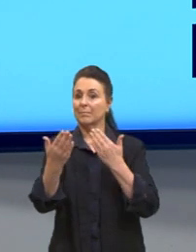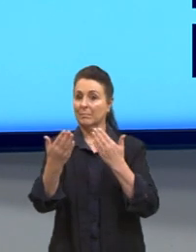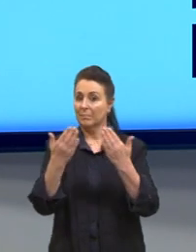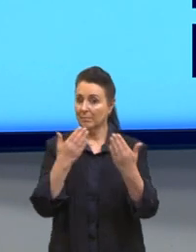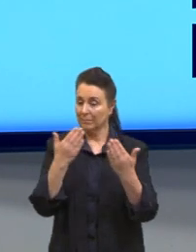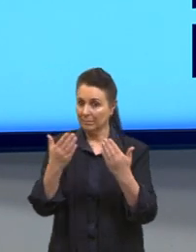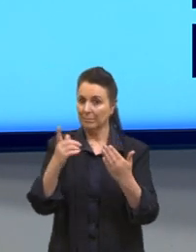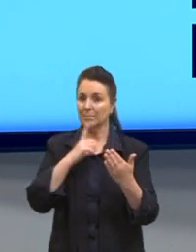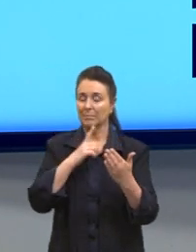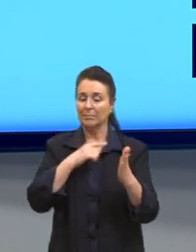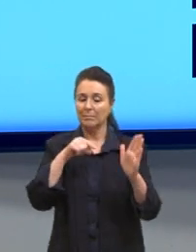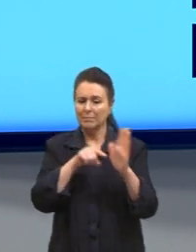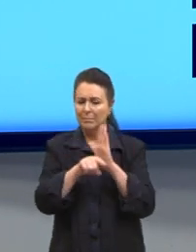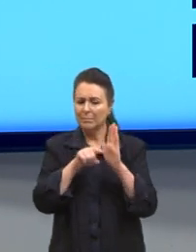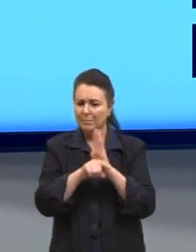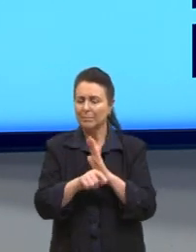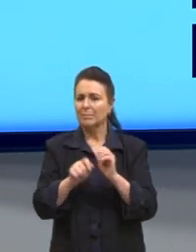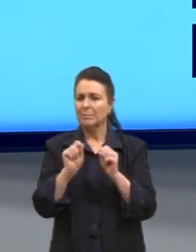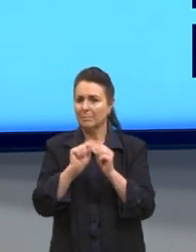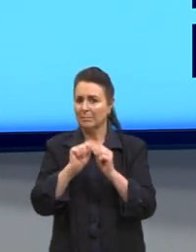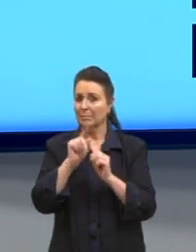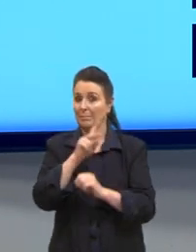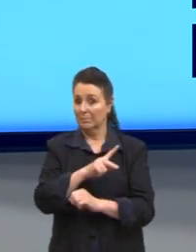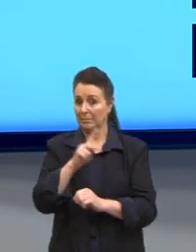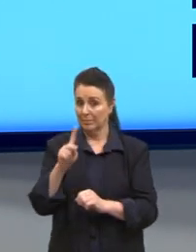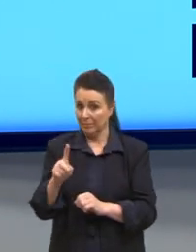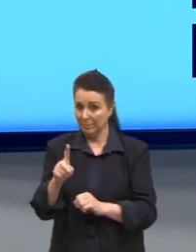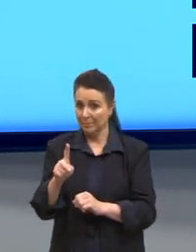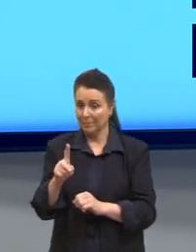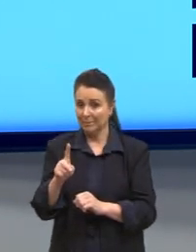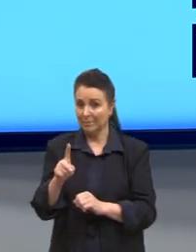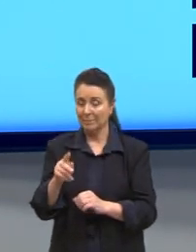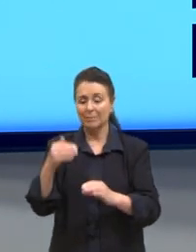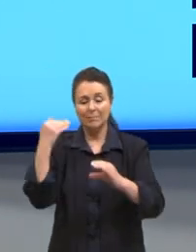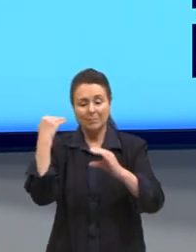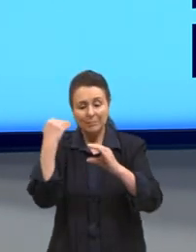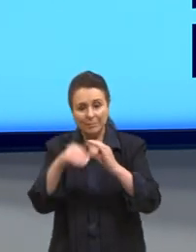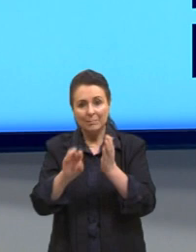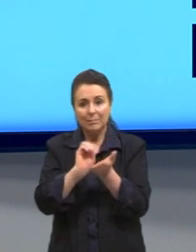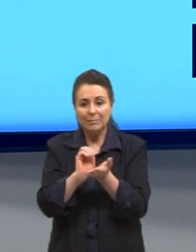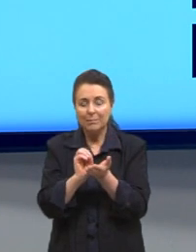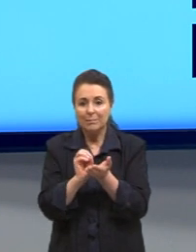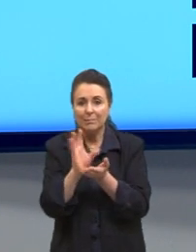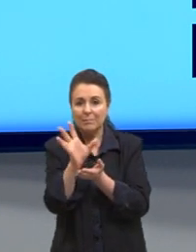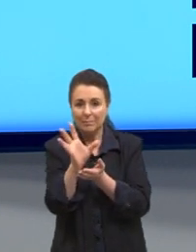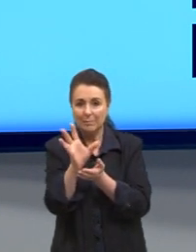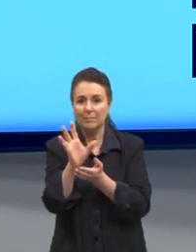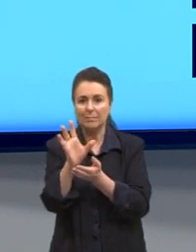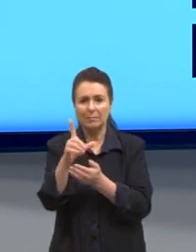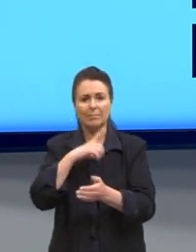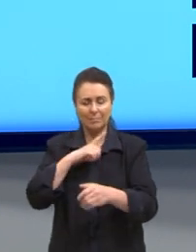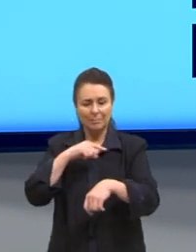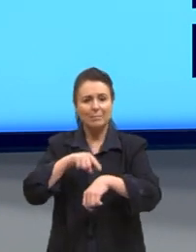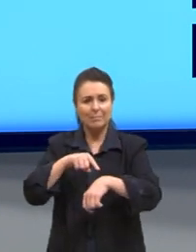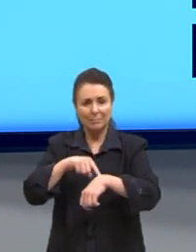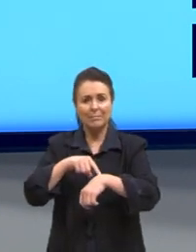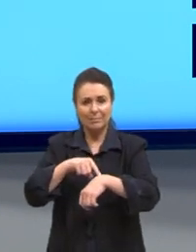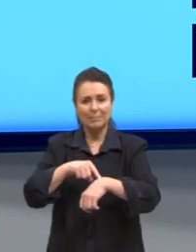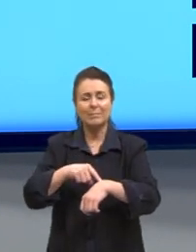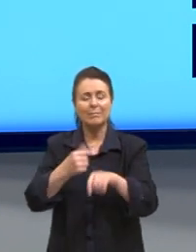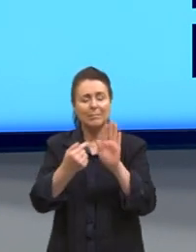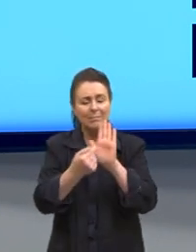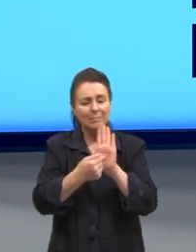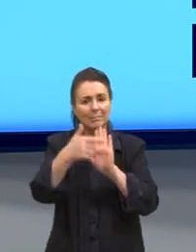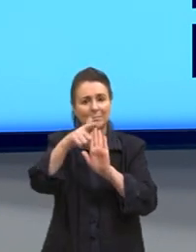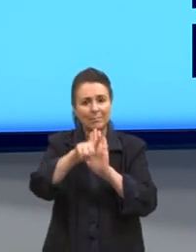se tem alguma questão que vocês estão com dificuldade, mandem mensagem, dá tempo ainda da gente trazer essa questão para a aula, para